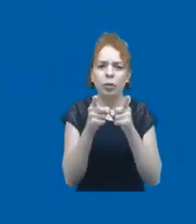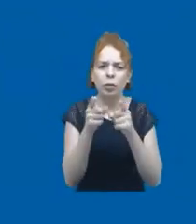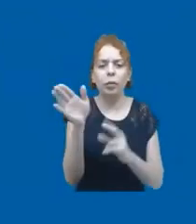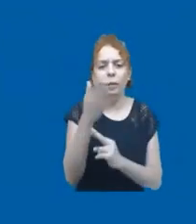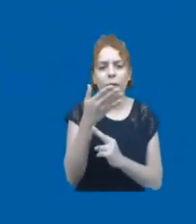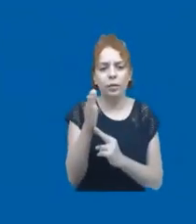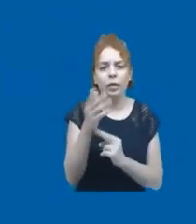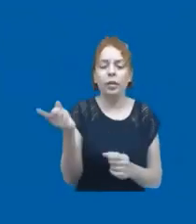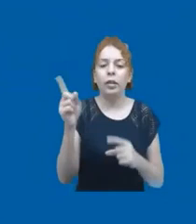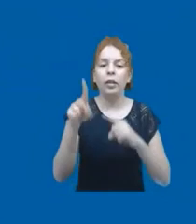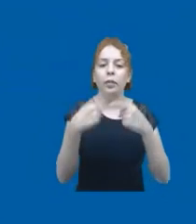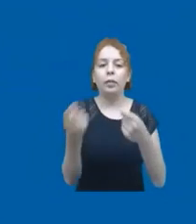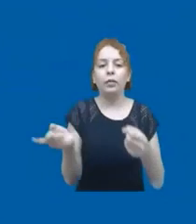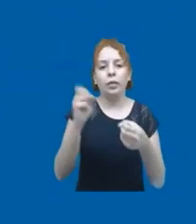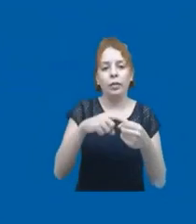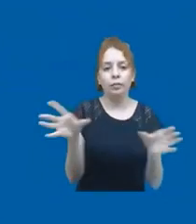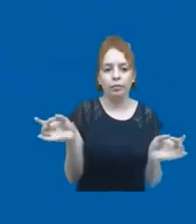e depois a gente volta para encerrar.